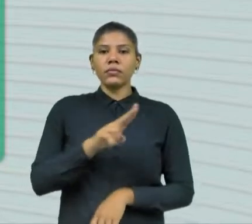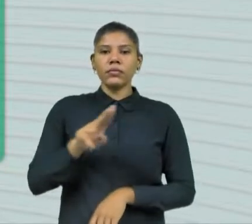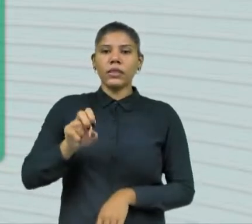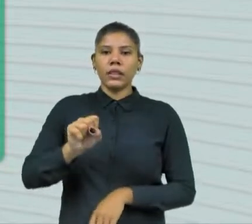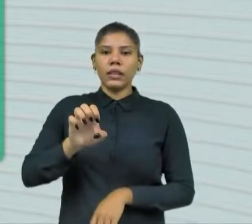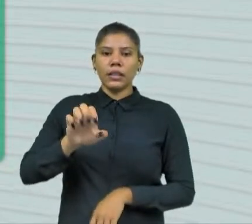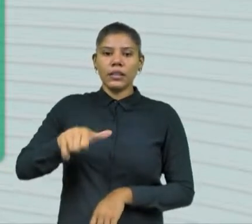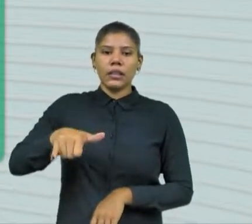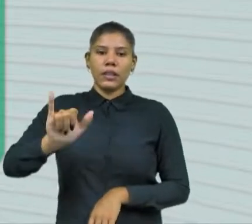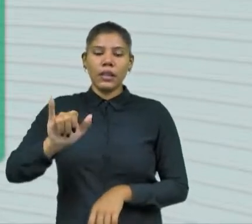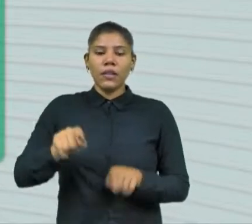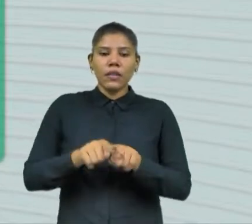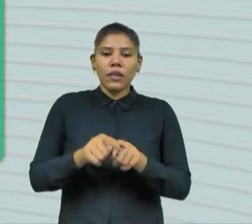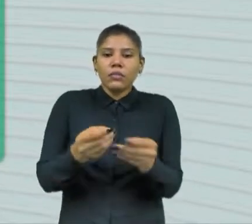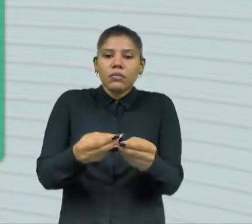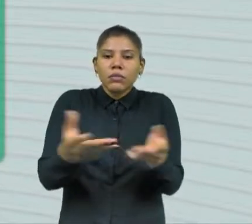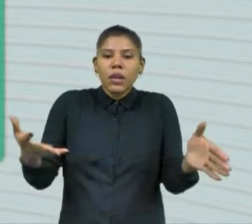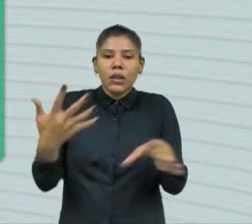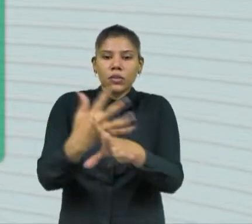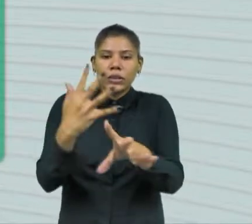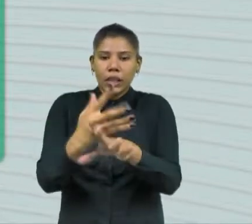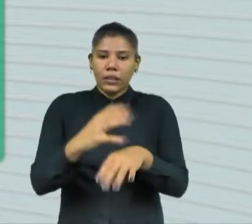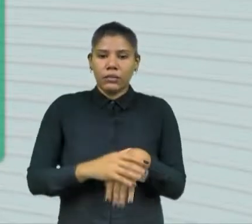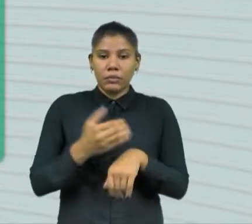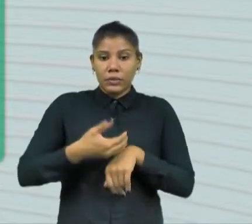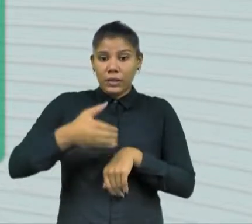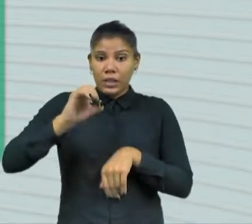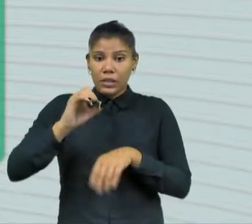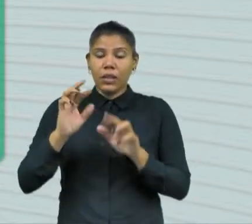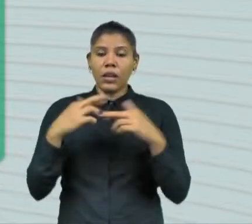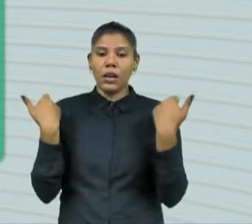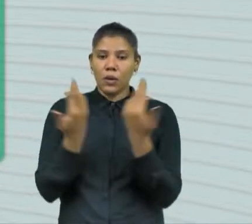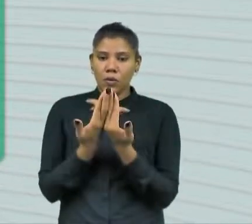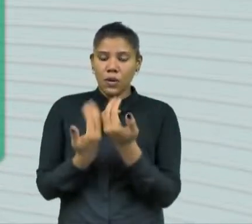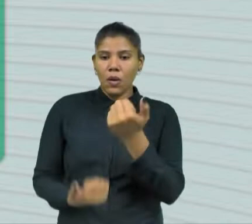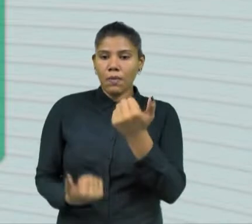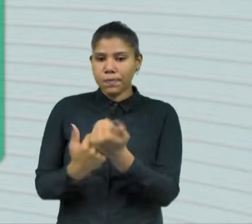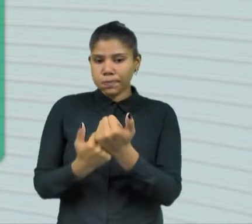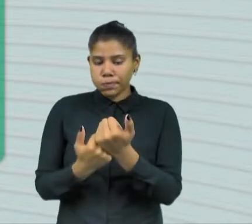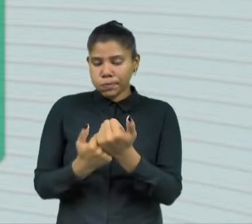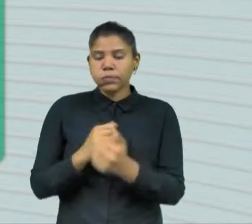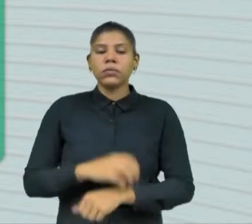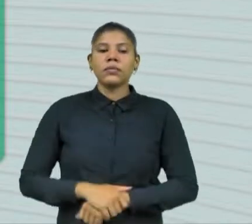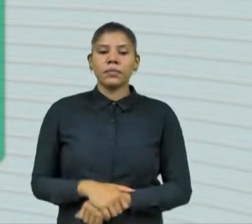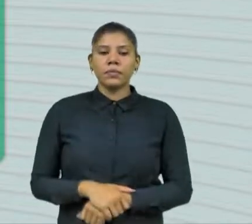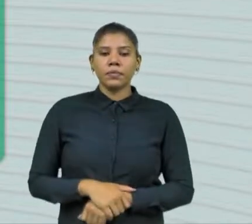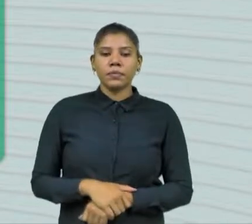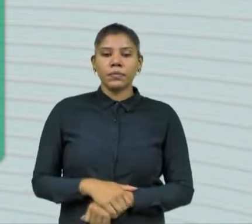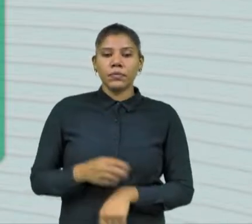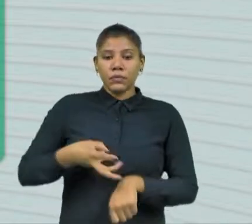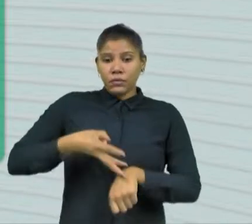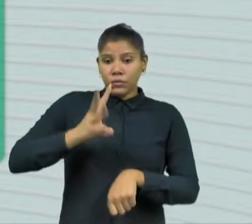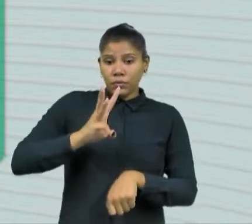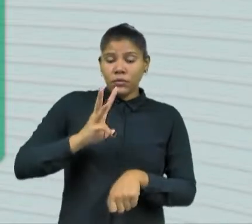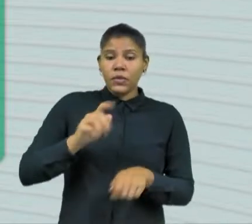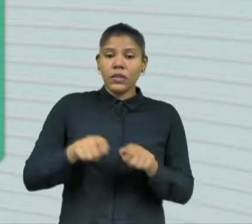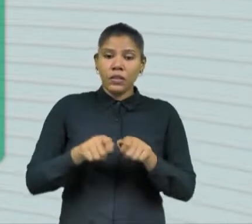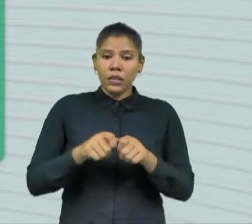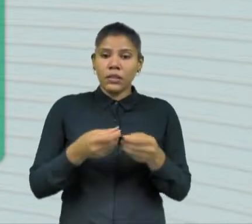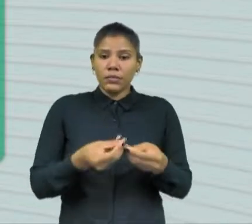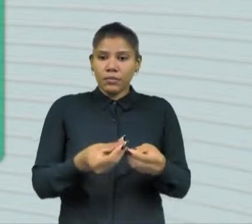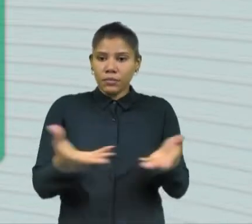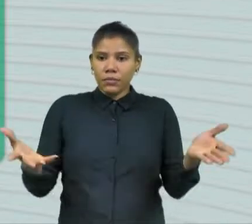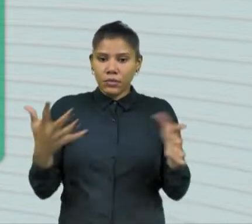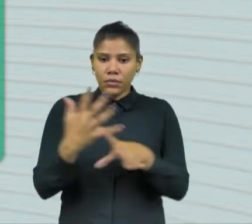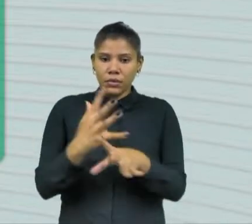7h da manhã no centro. Às 10h, se reúne com apoiadores no bairro de Fátima. À tarde, faz panfletagem no centro da capital